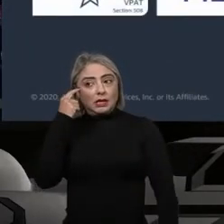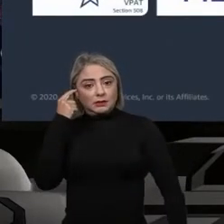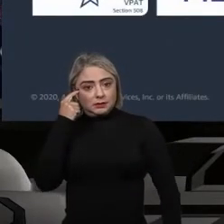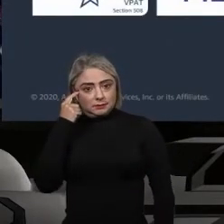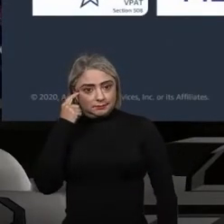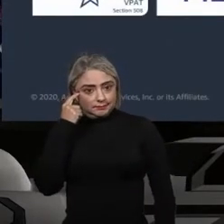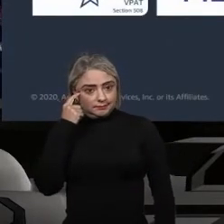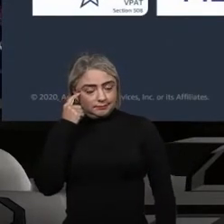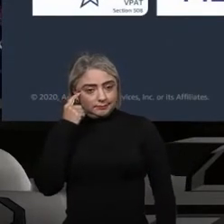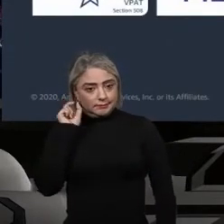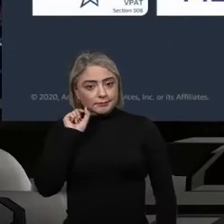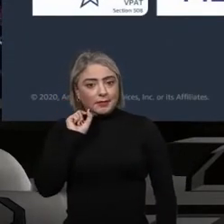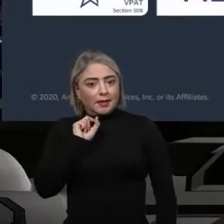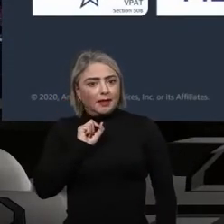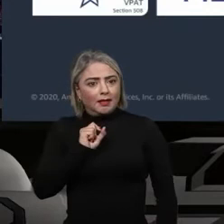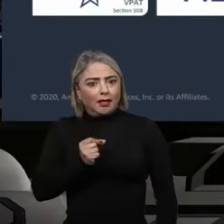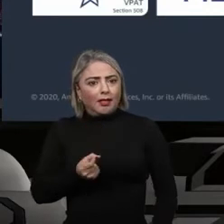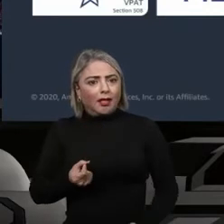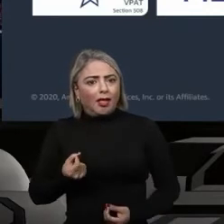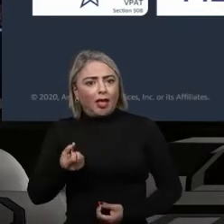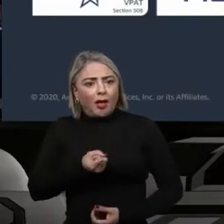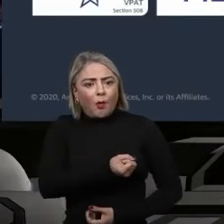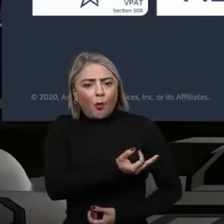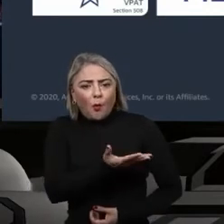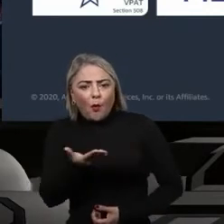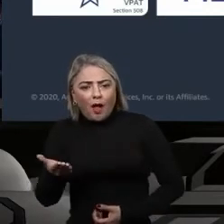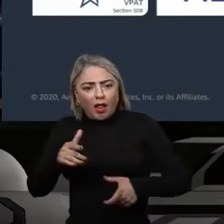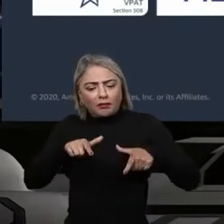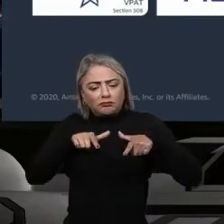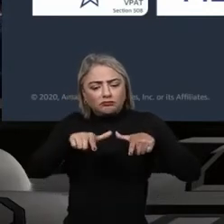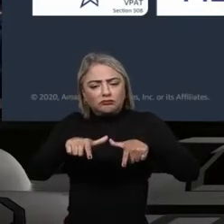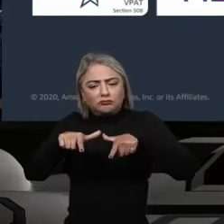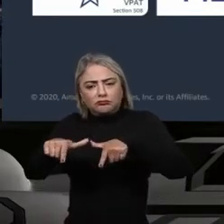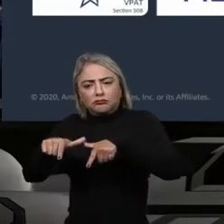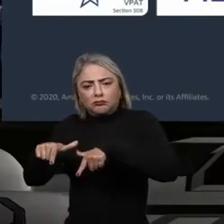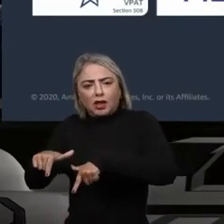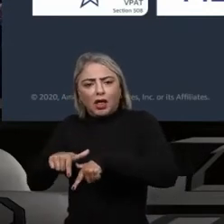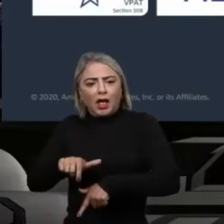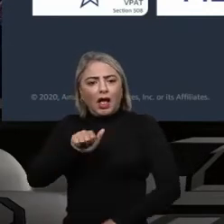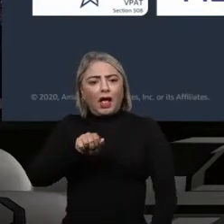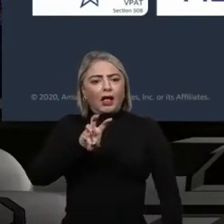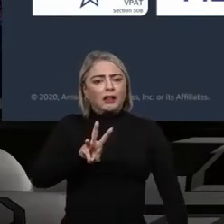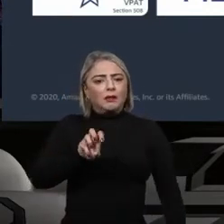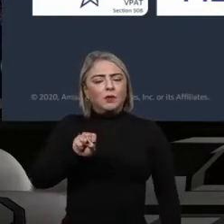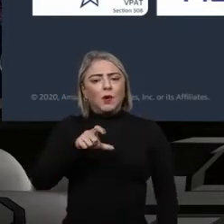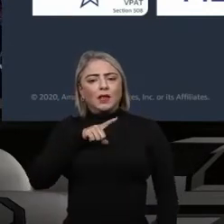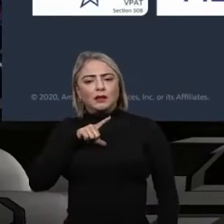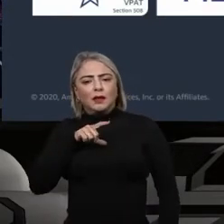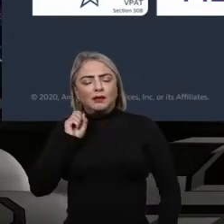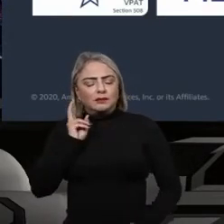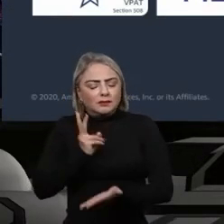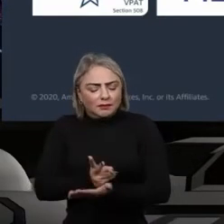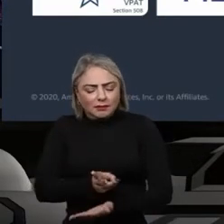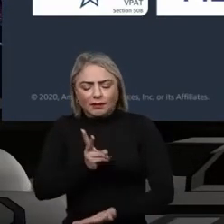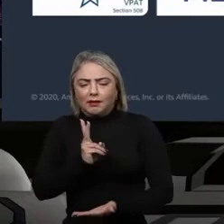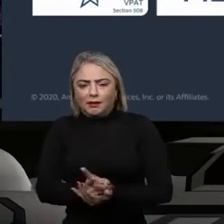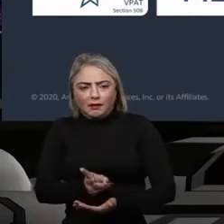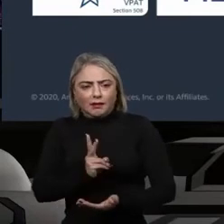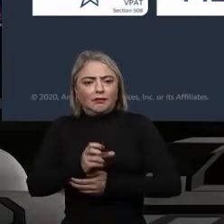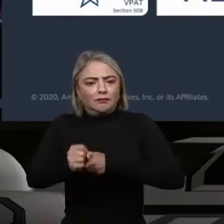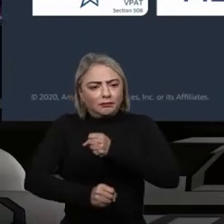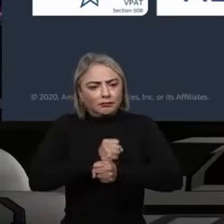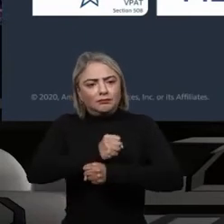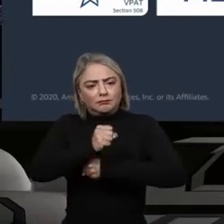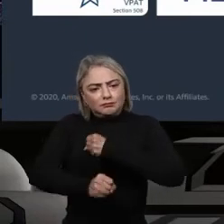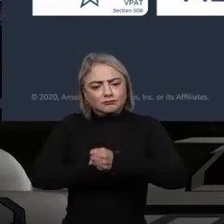a quantidade de certificações que a AWS possui e ela está sempre, anualmente,